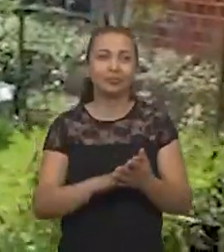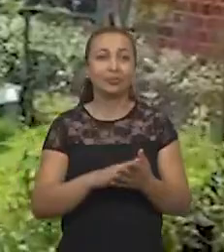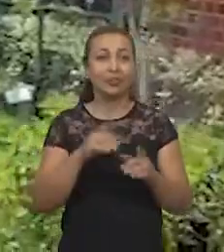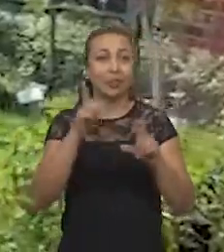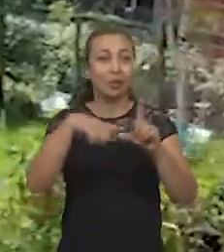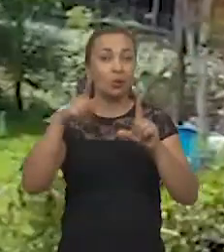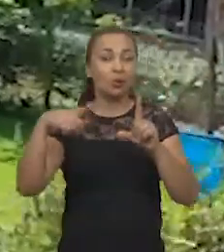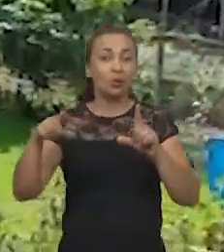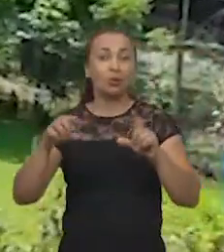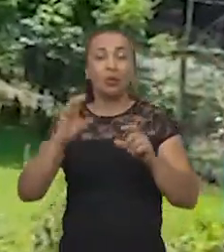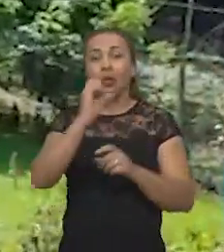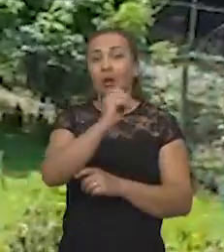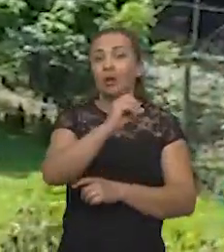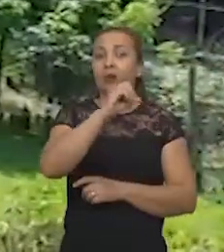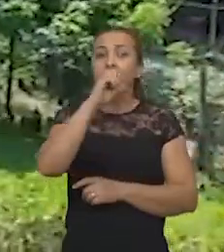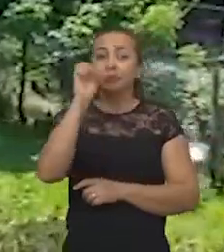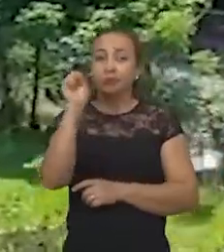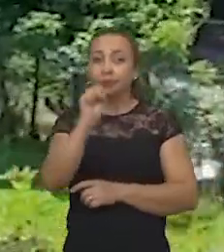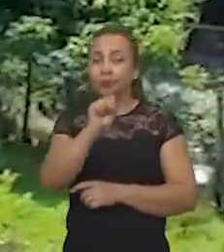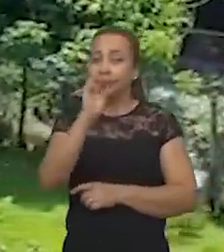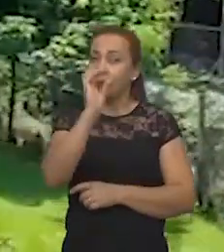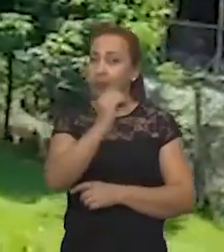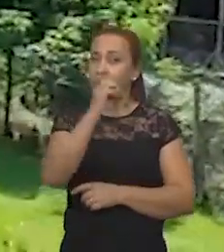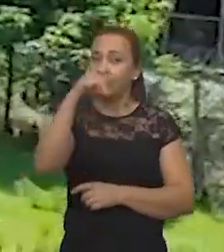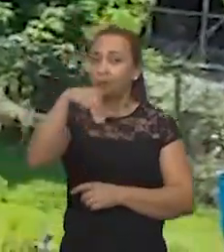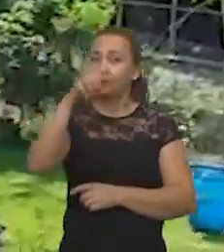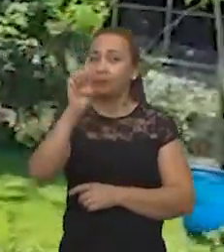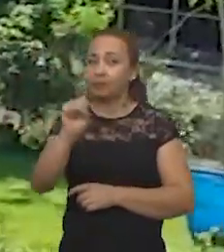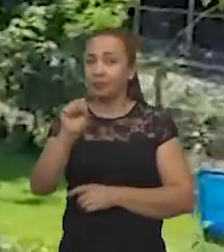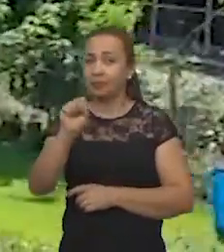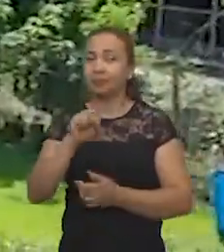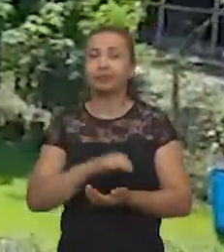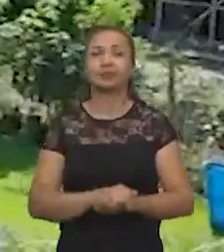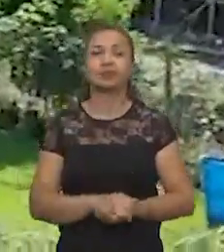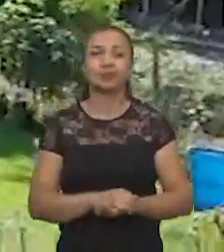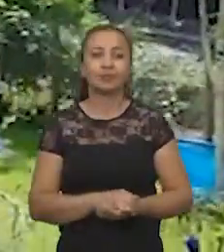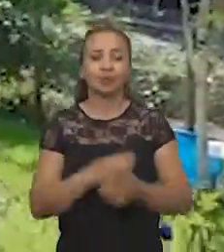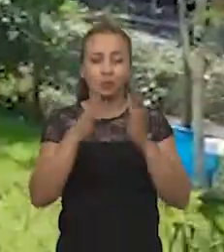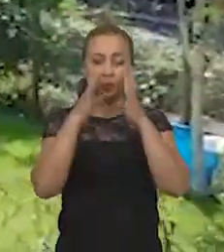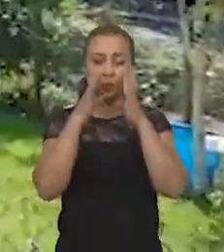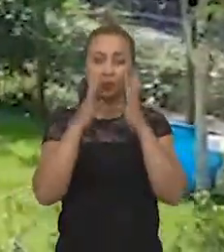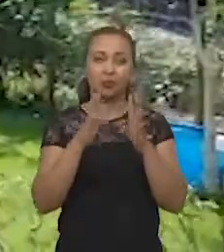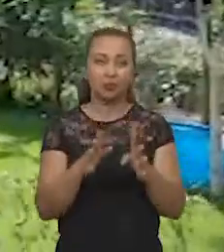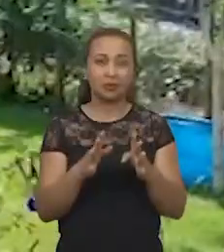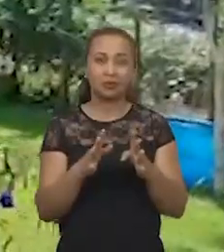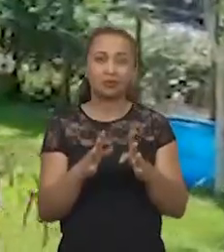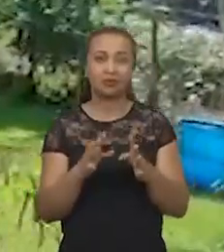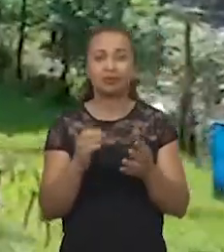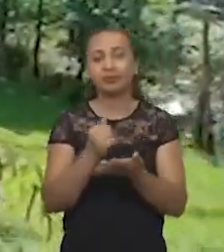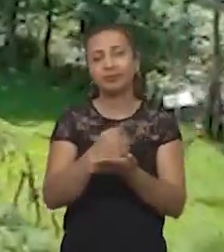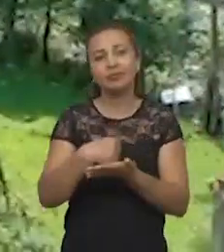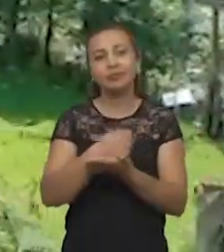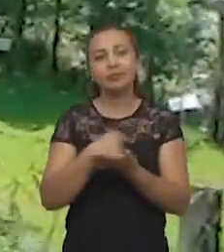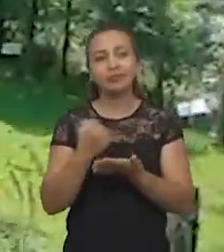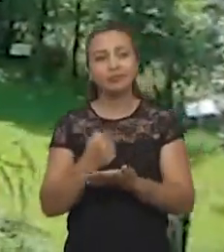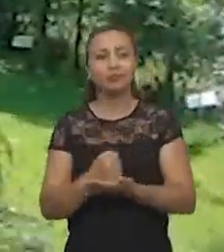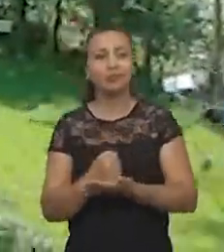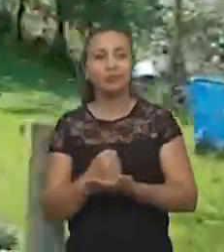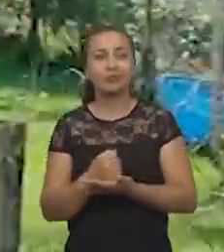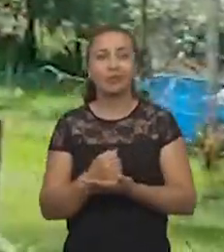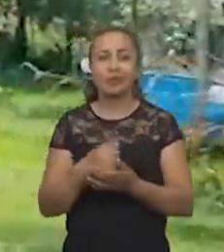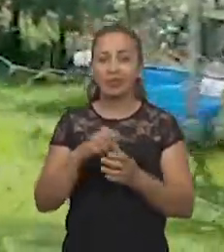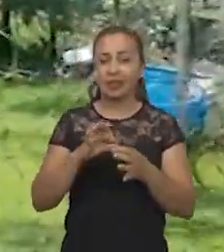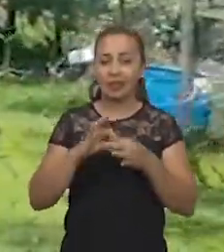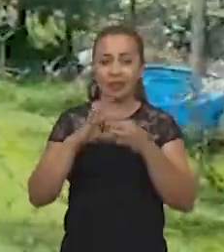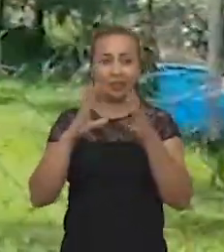Isso são dados da Organização Mundial de Saúde, a OMS. E, se a gente for observar, dos medicamentos